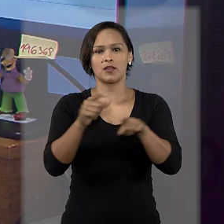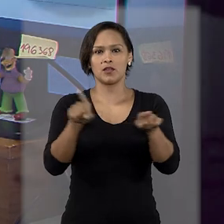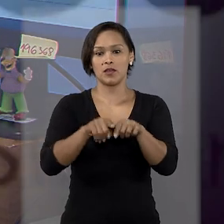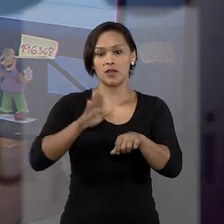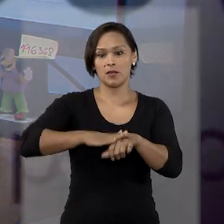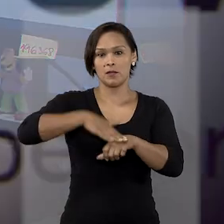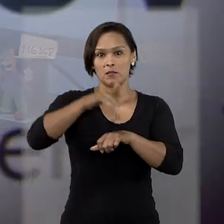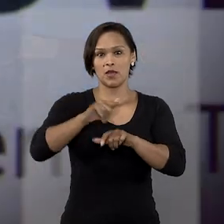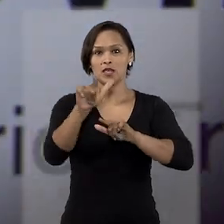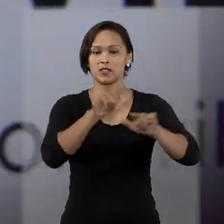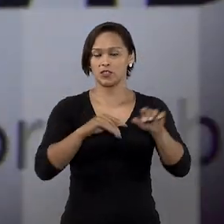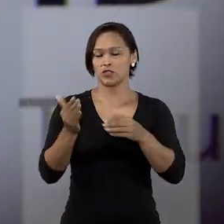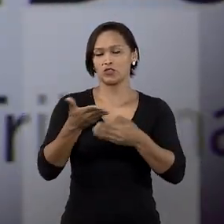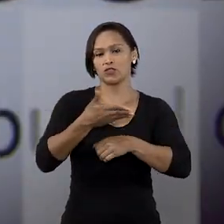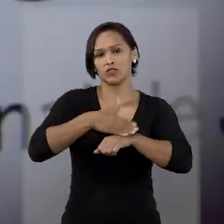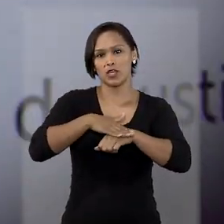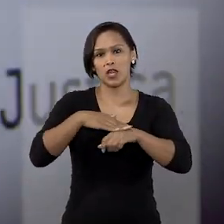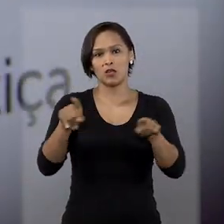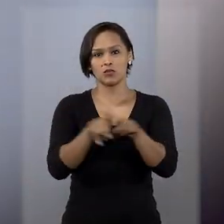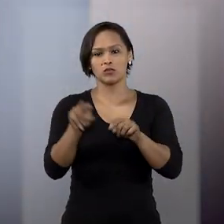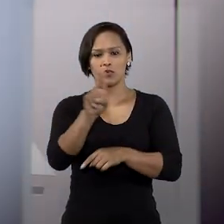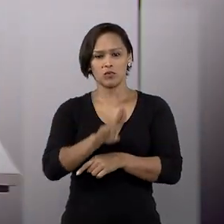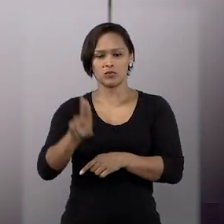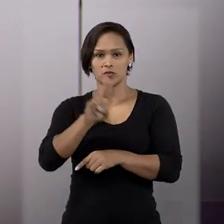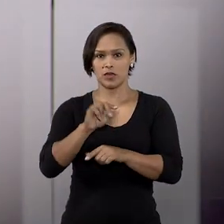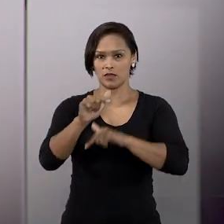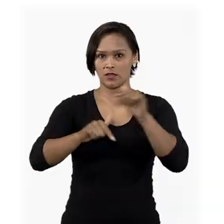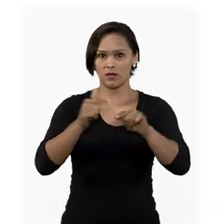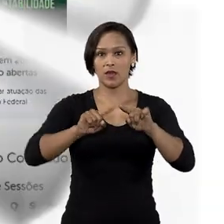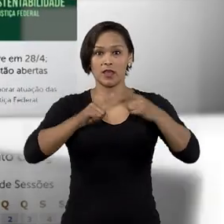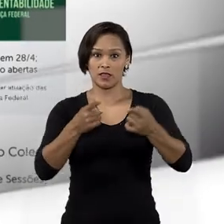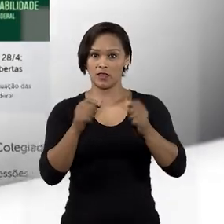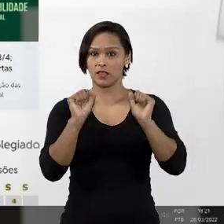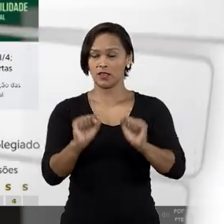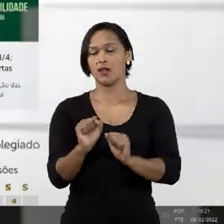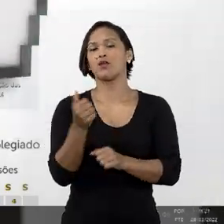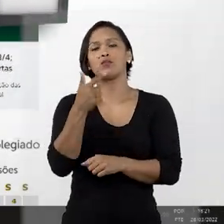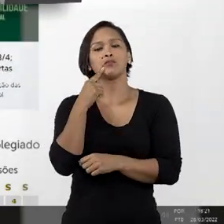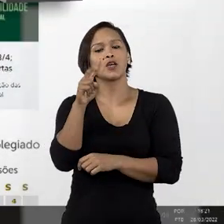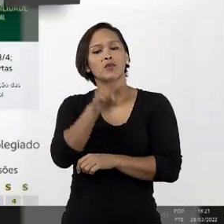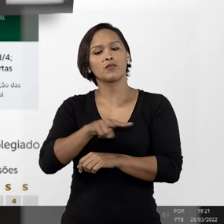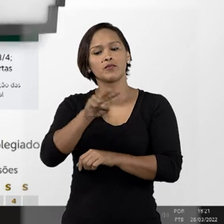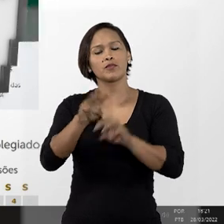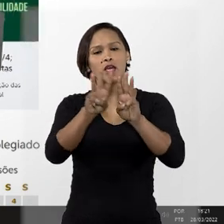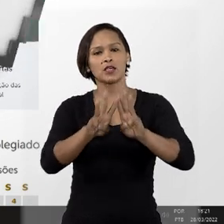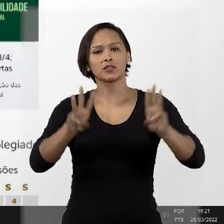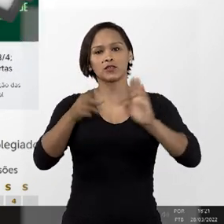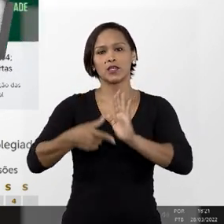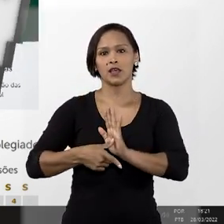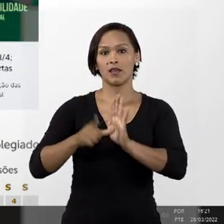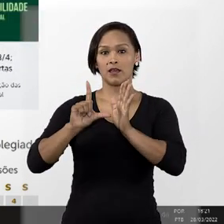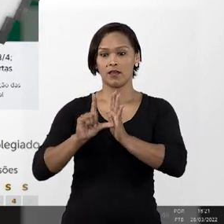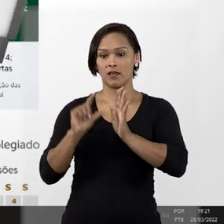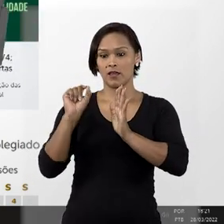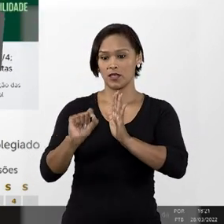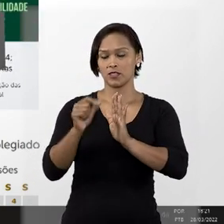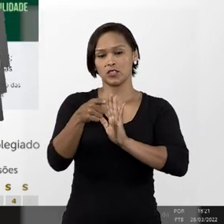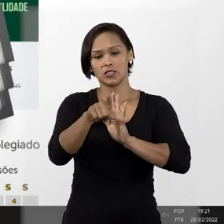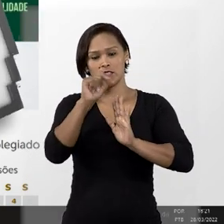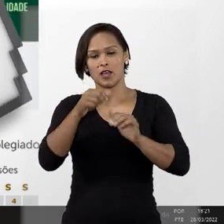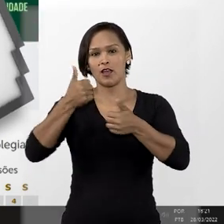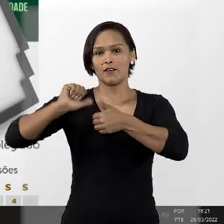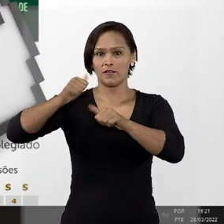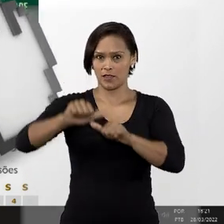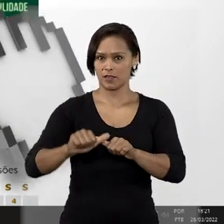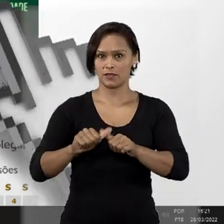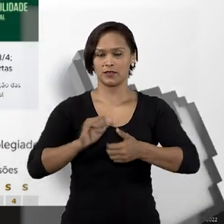mais esta ferramenta de diálogo com os usuários dos serviços. Por isso, não saia do site do STJ sem deixar